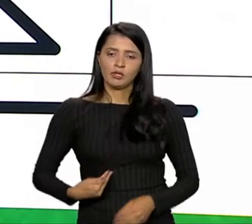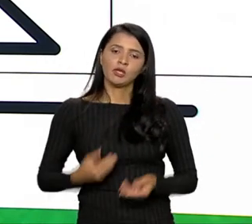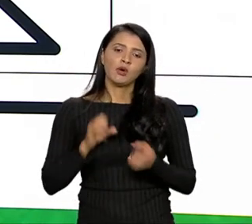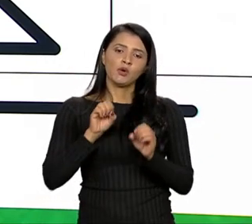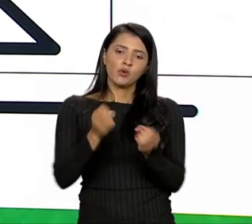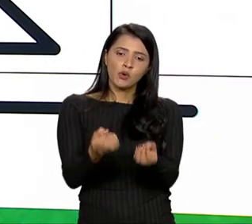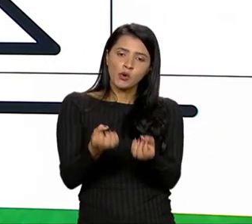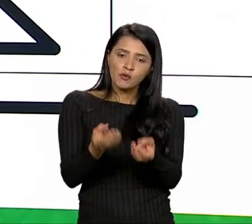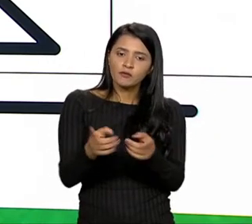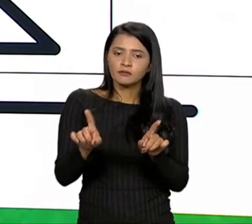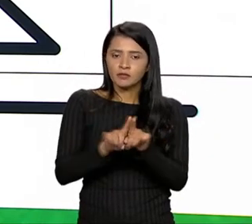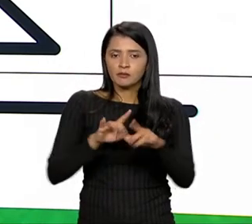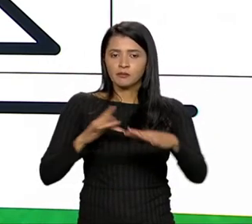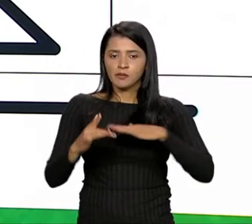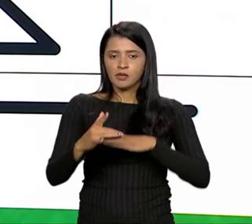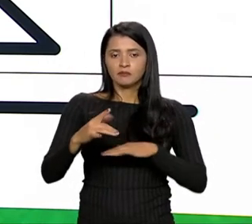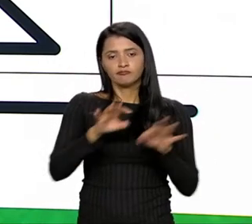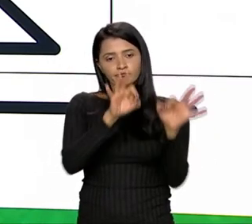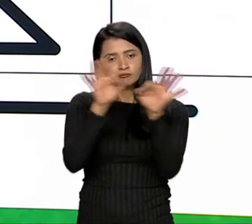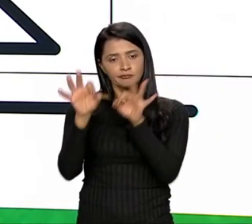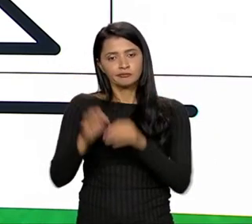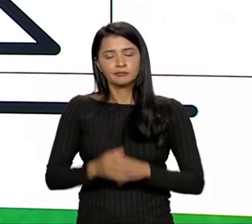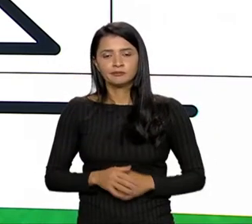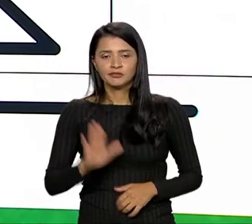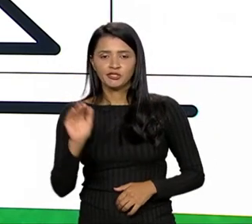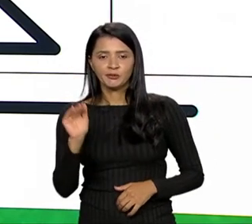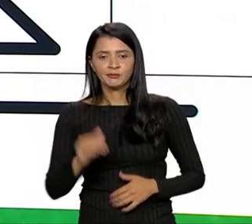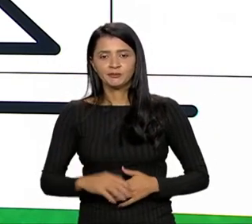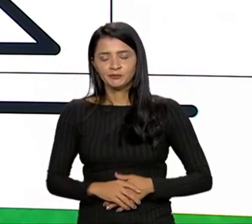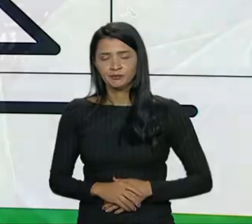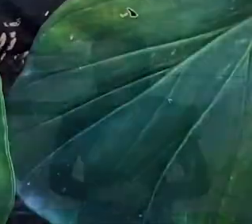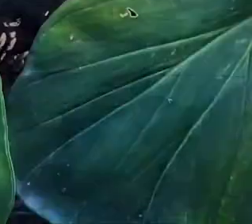GOV e também nas nossas redes sociais. Até já!